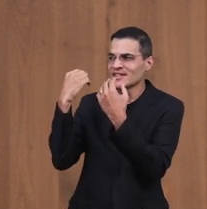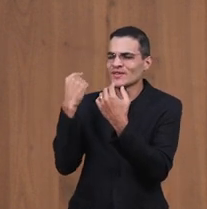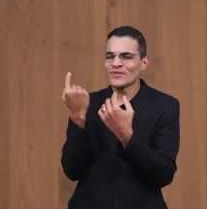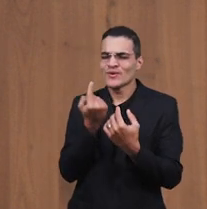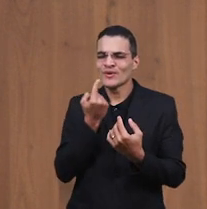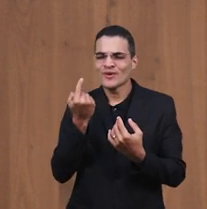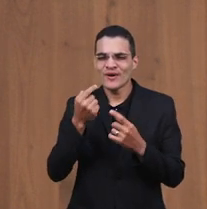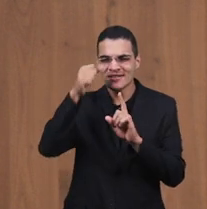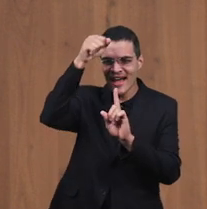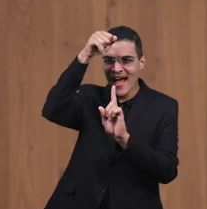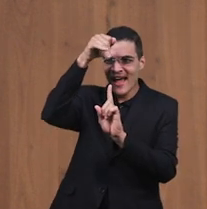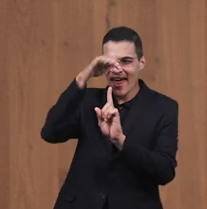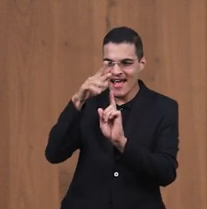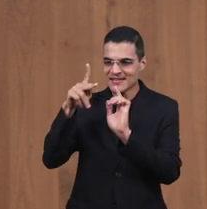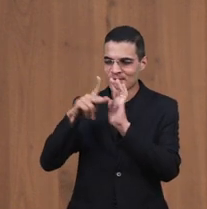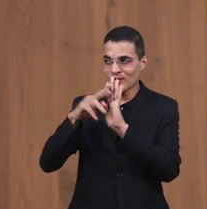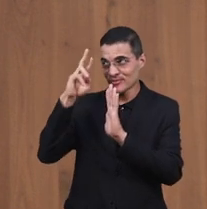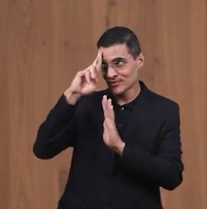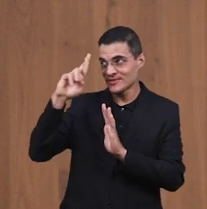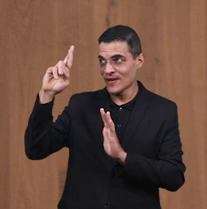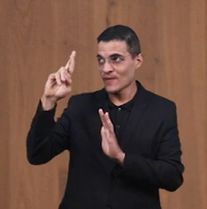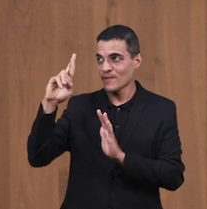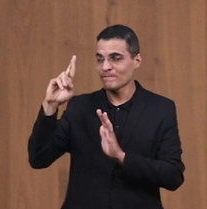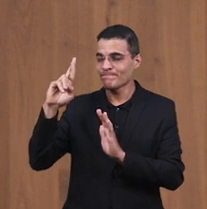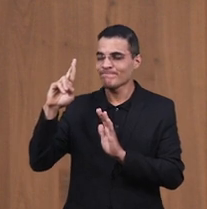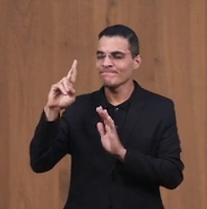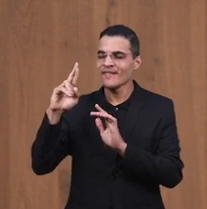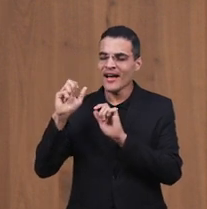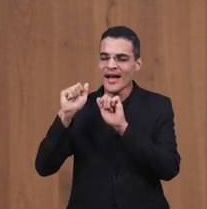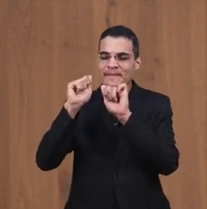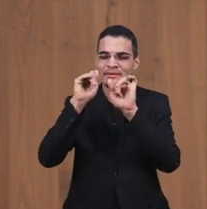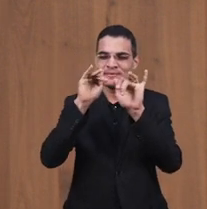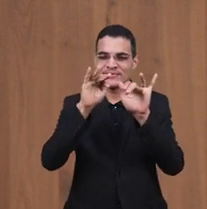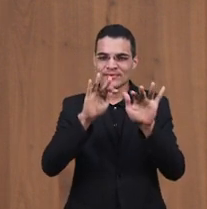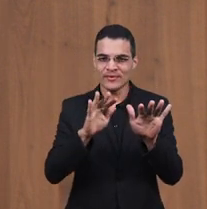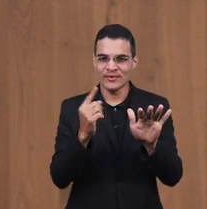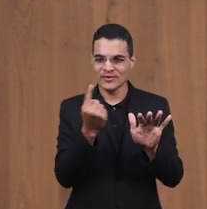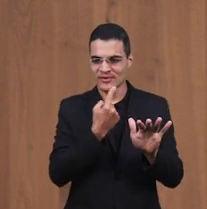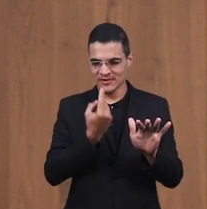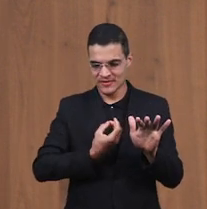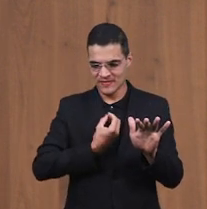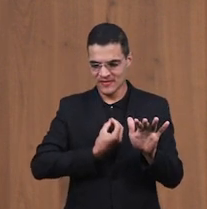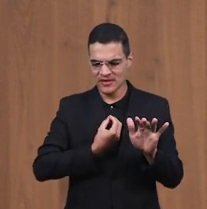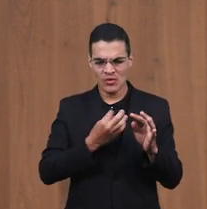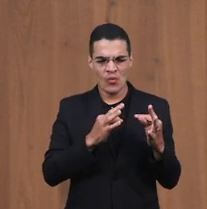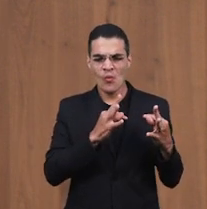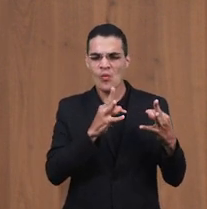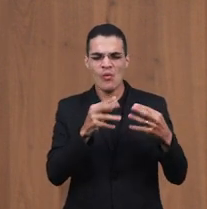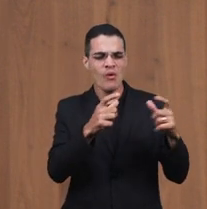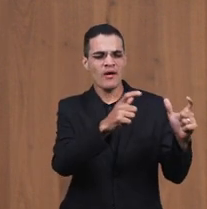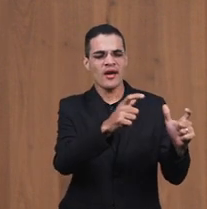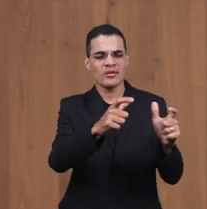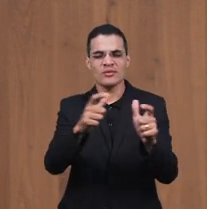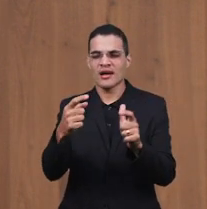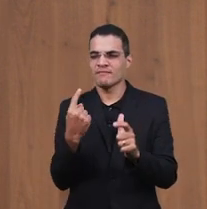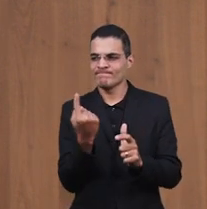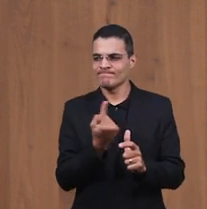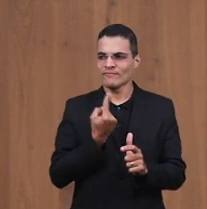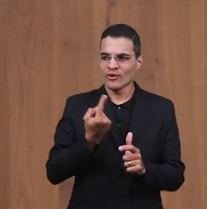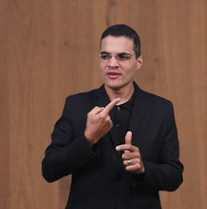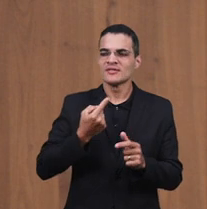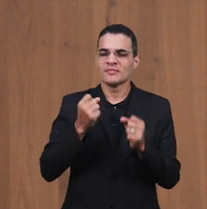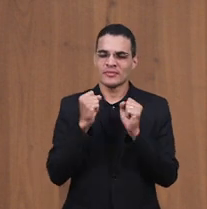possamos crescer na graça E no conhecimento do Senhor Que possamos ser uma bênção Senhor Onde quer que estivermos